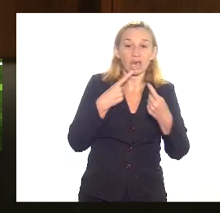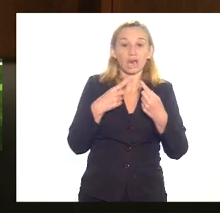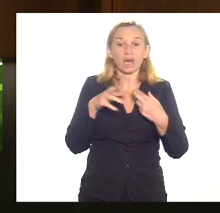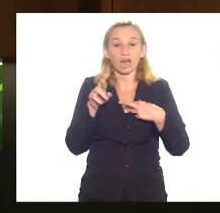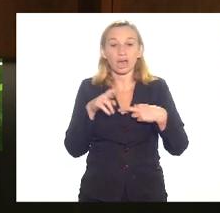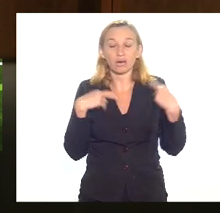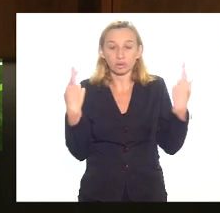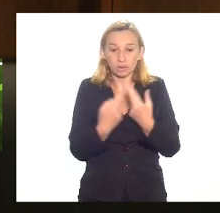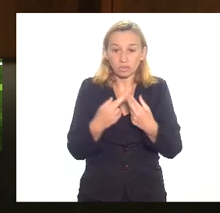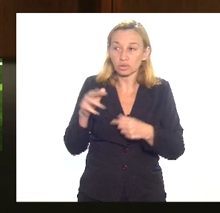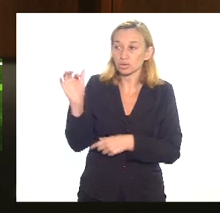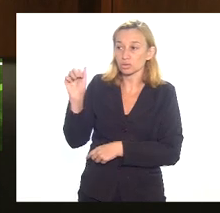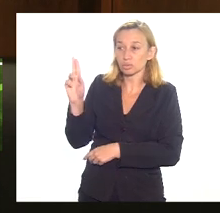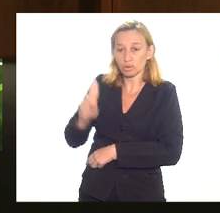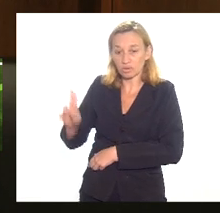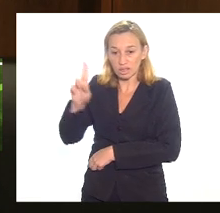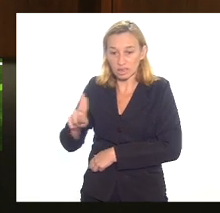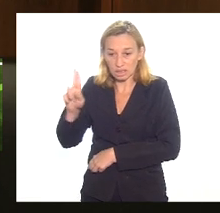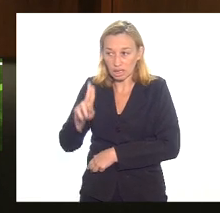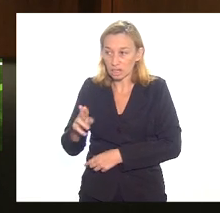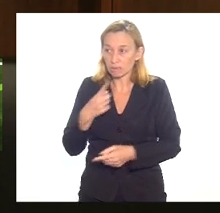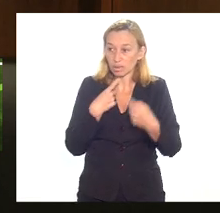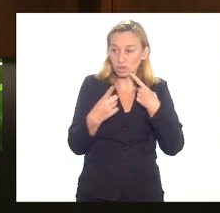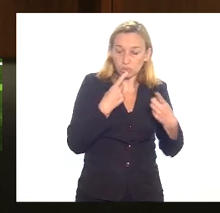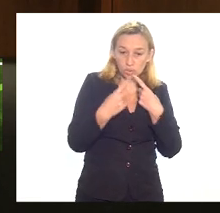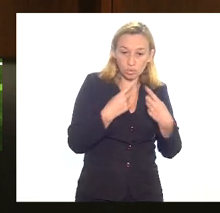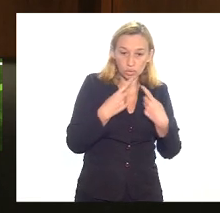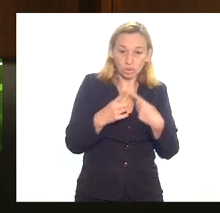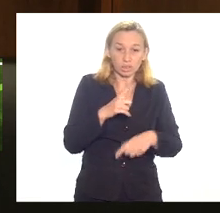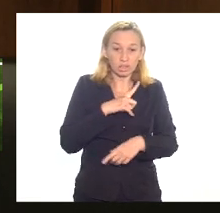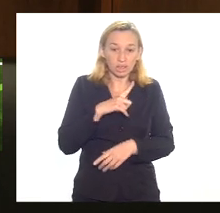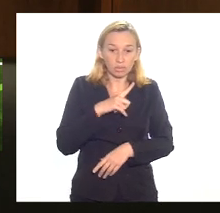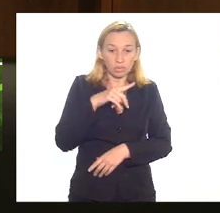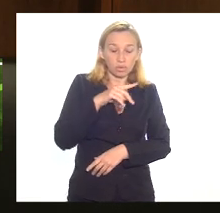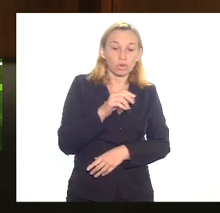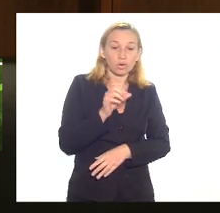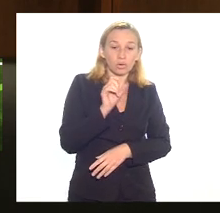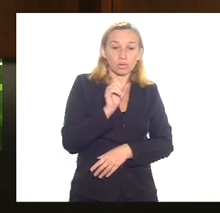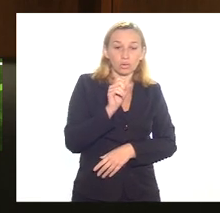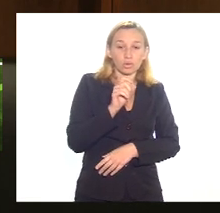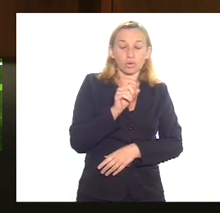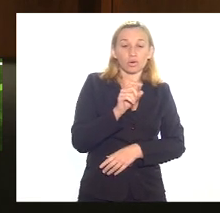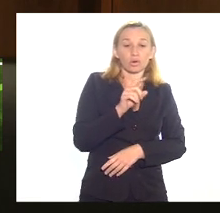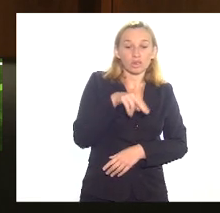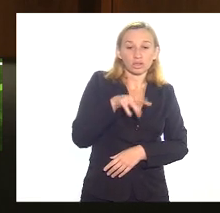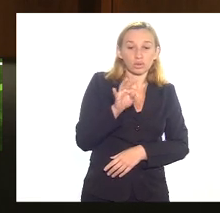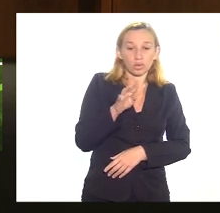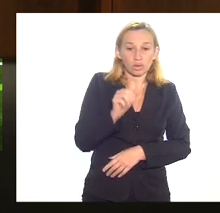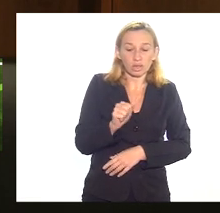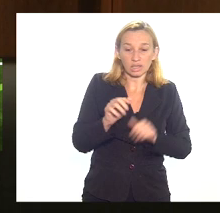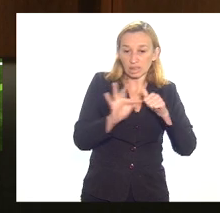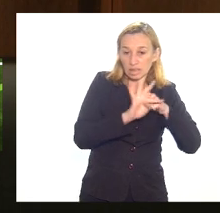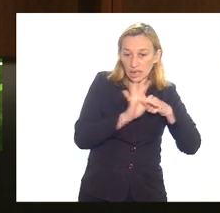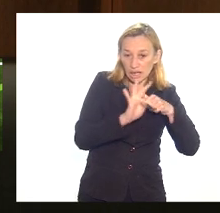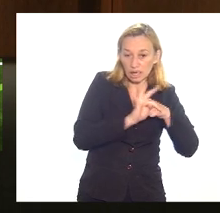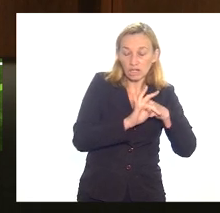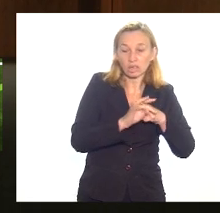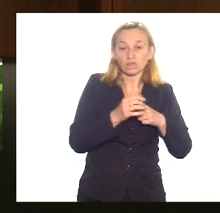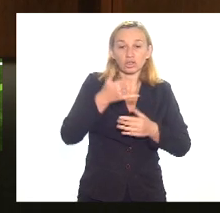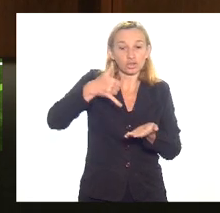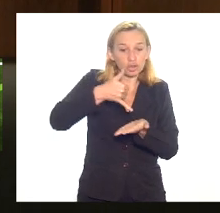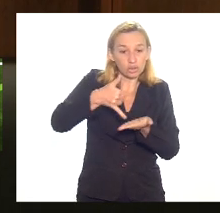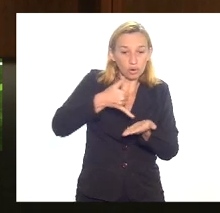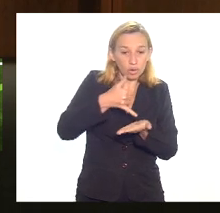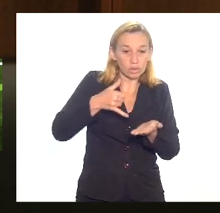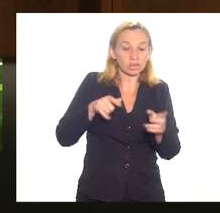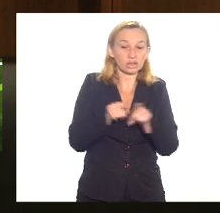economistas para discutir tanto é que nós temos uma nota técnica sobre óleo e gás vamos ter agora uma nota técnica do complexo industrial da saúde